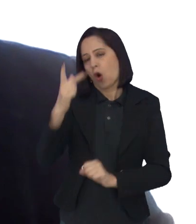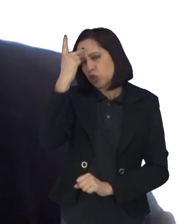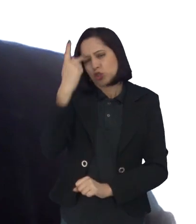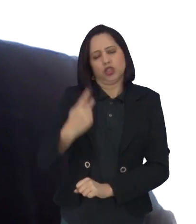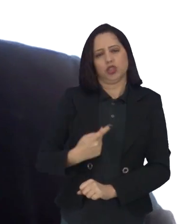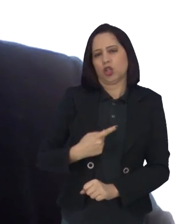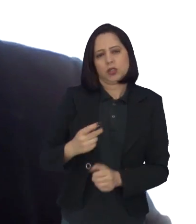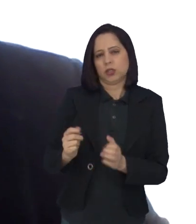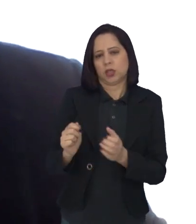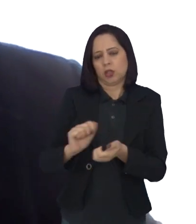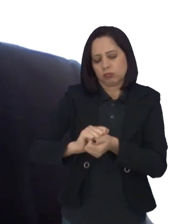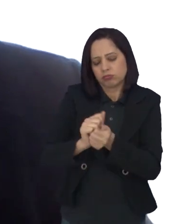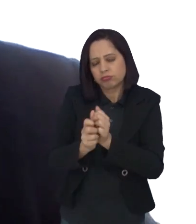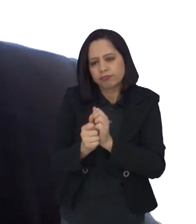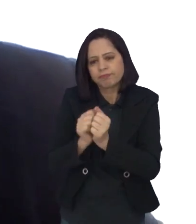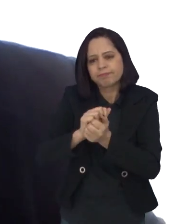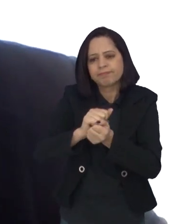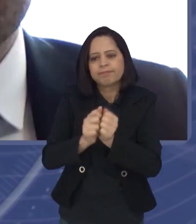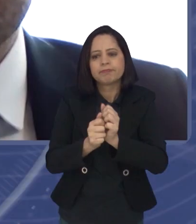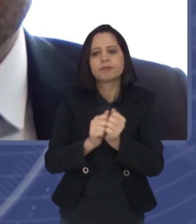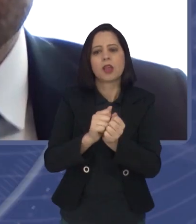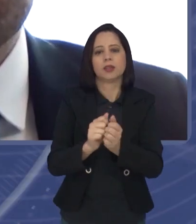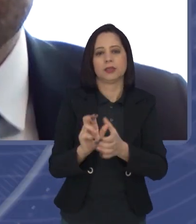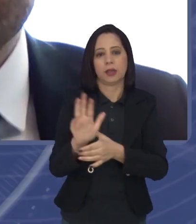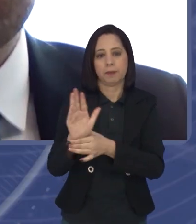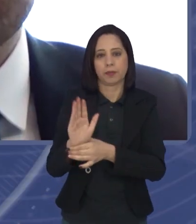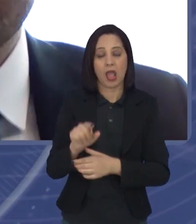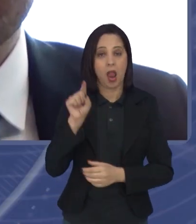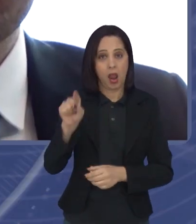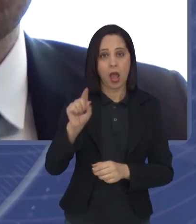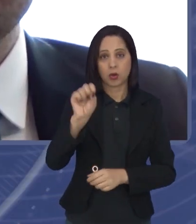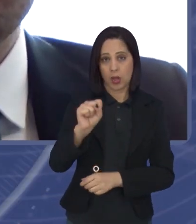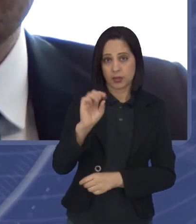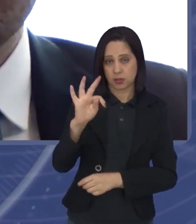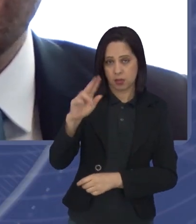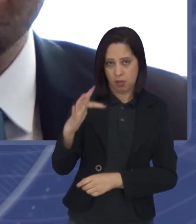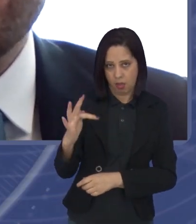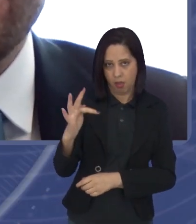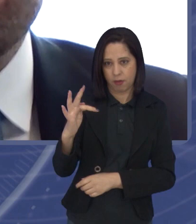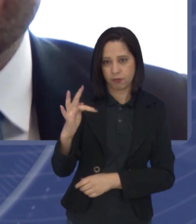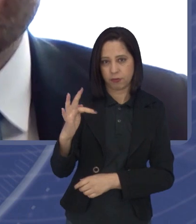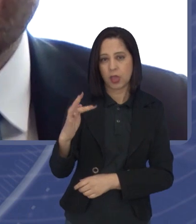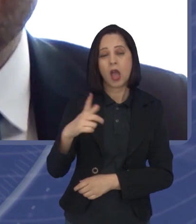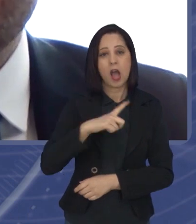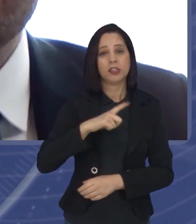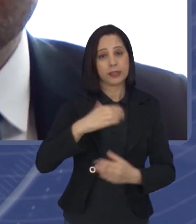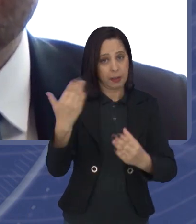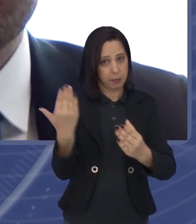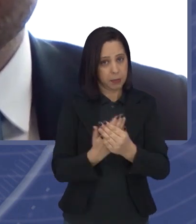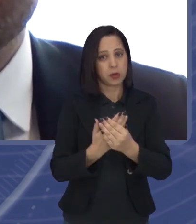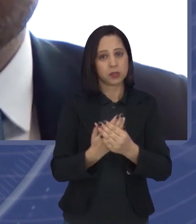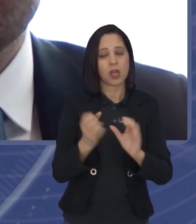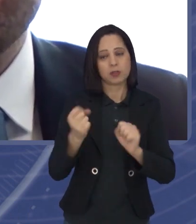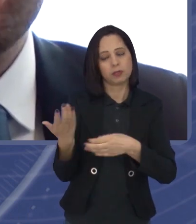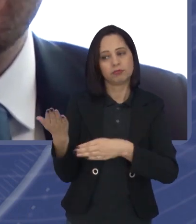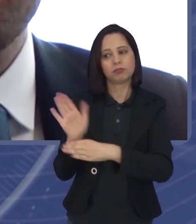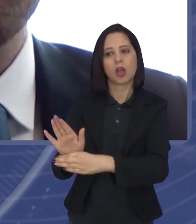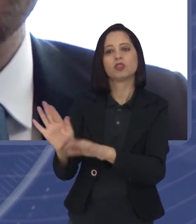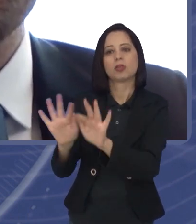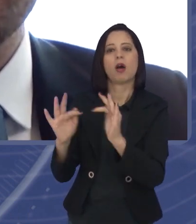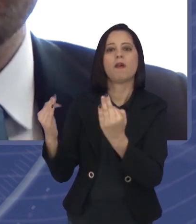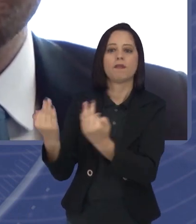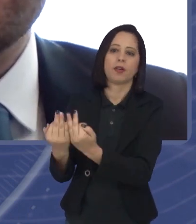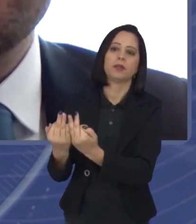Hoje, tem um posicionamento no Superior Tribunal de Justiça que é bastante favorável para as famílias que precisam do